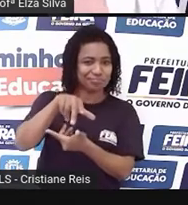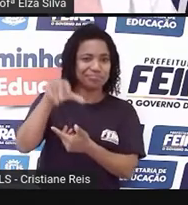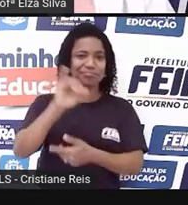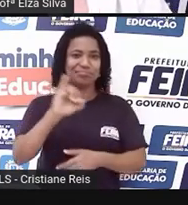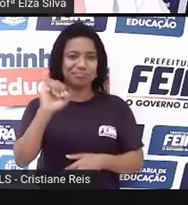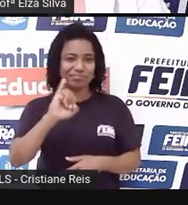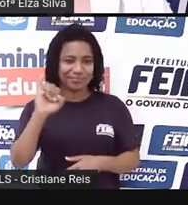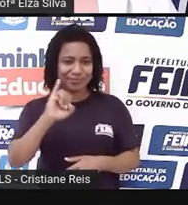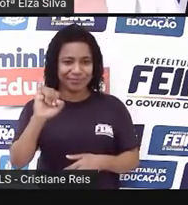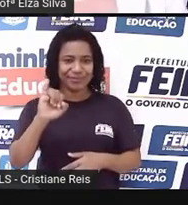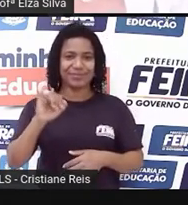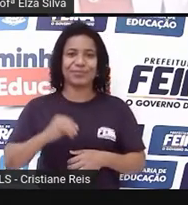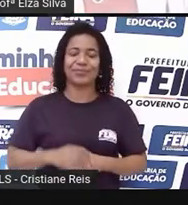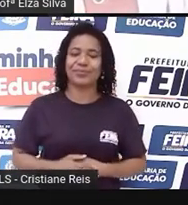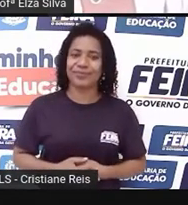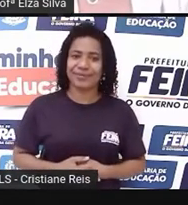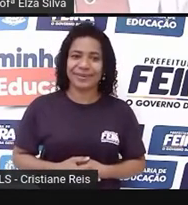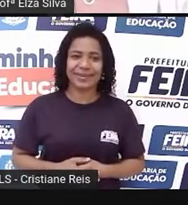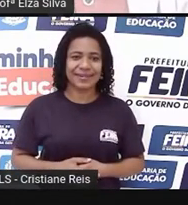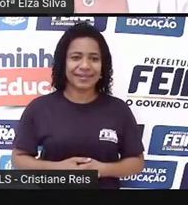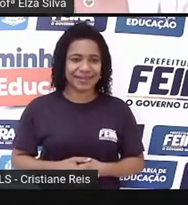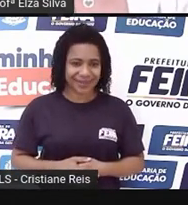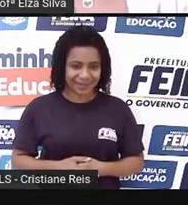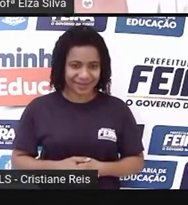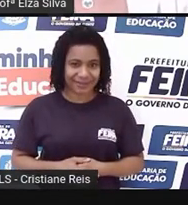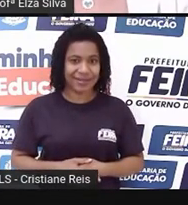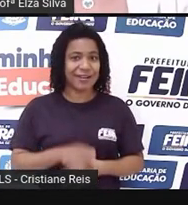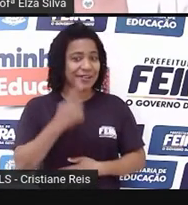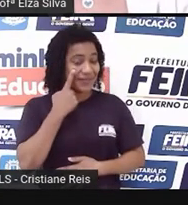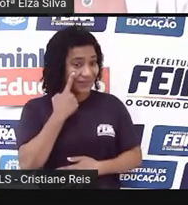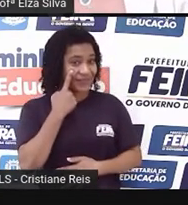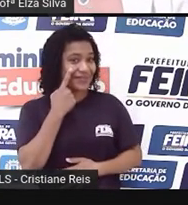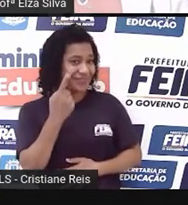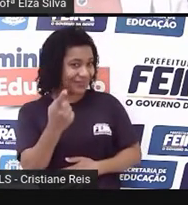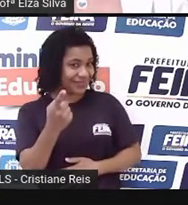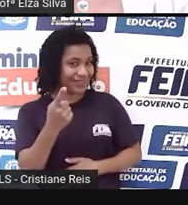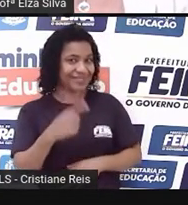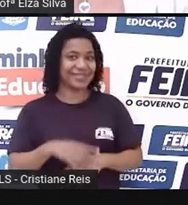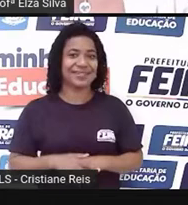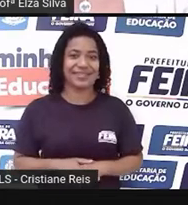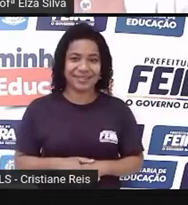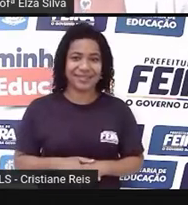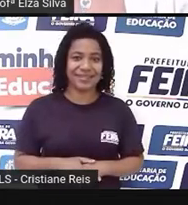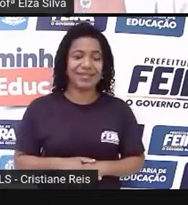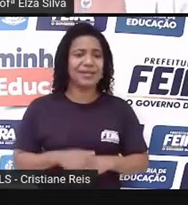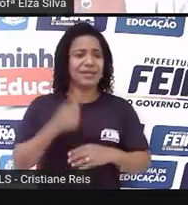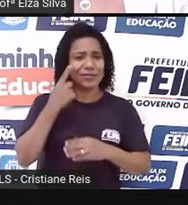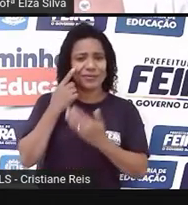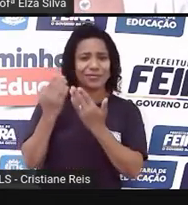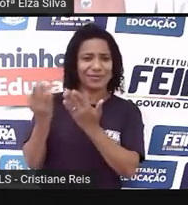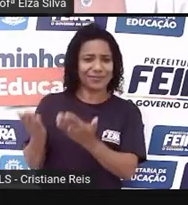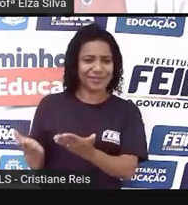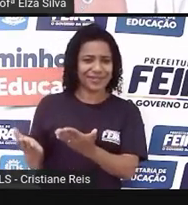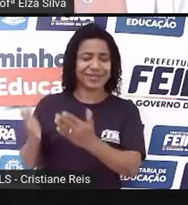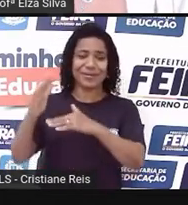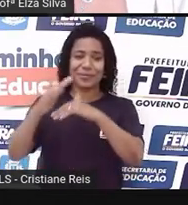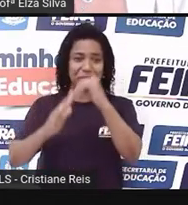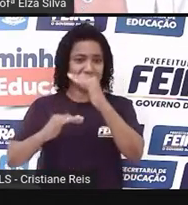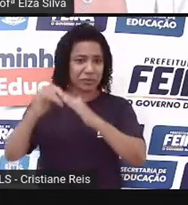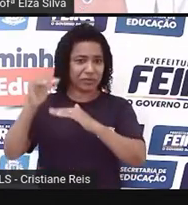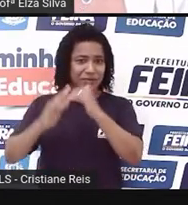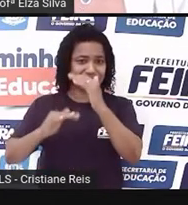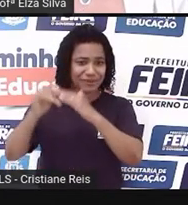Ok, e aqui eu trago para vocês uma pessoa, um profissional, de extrema importância,